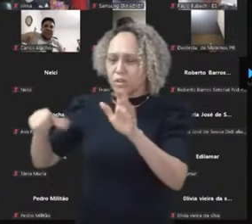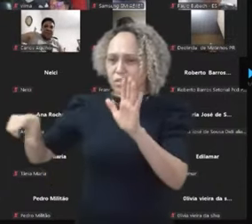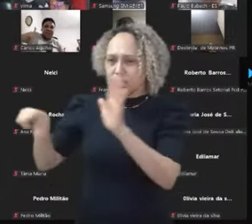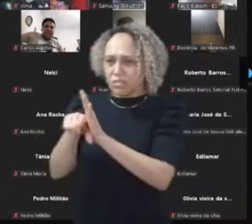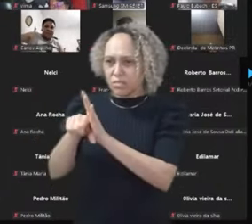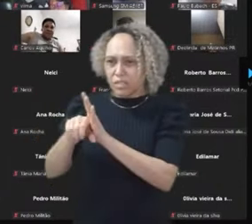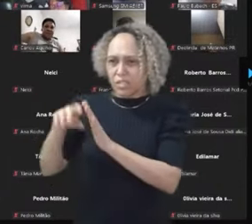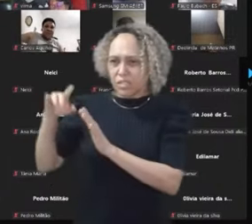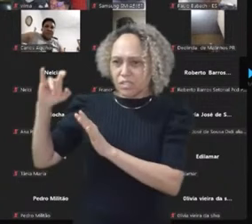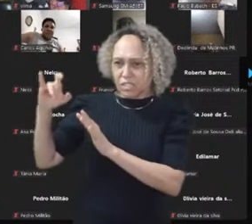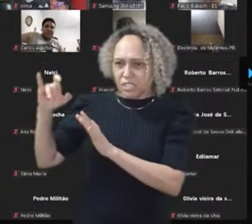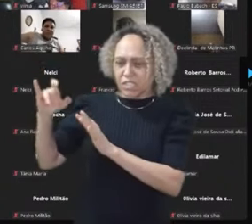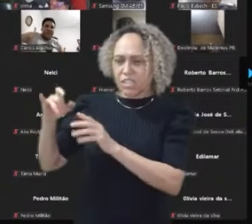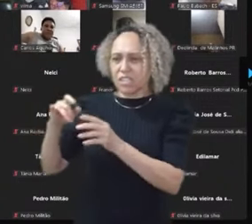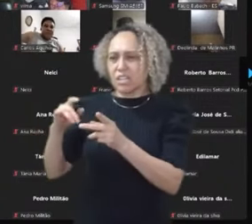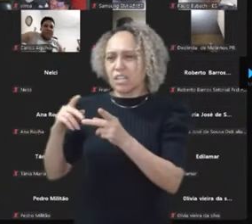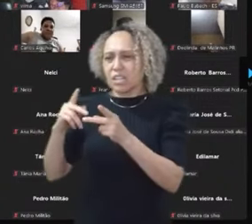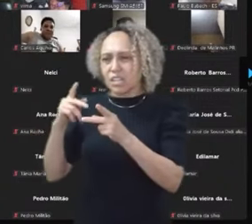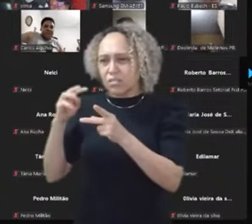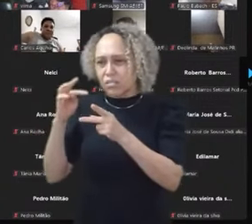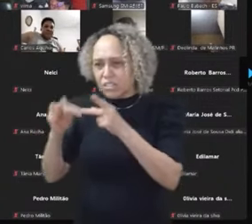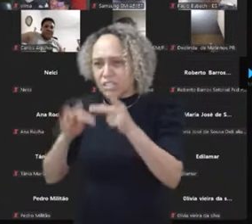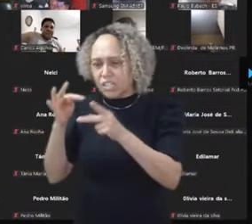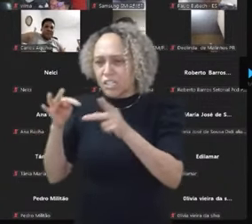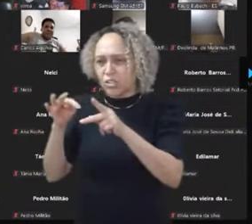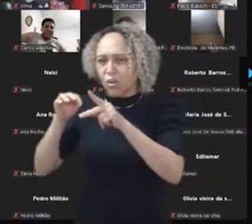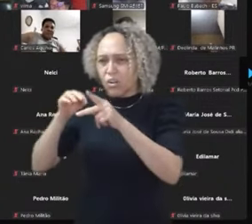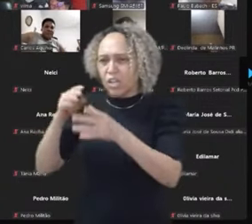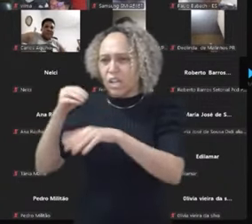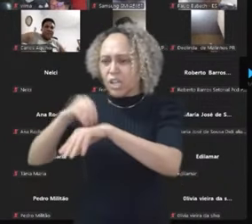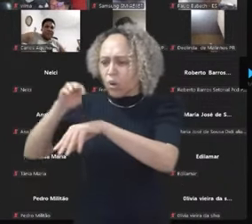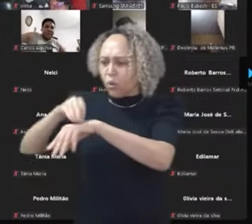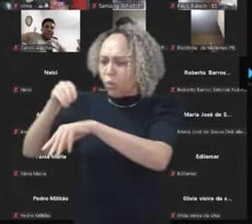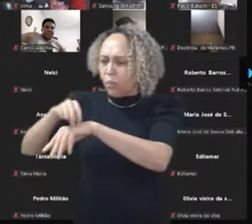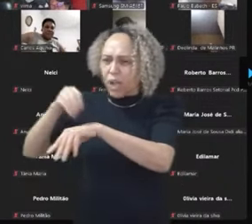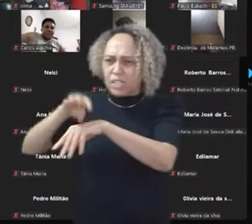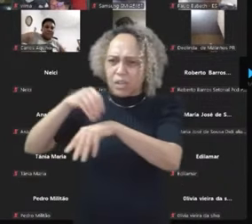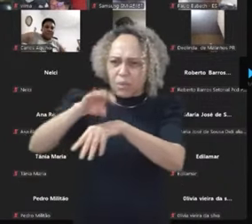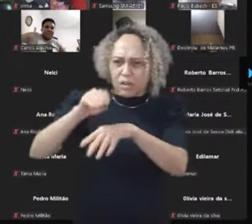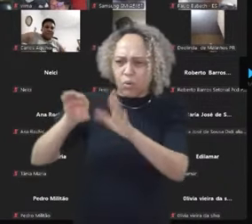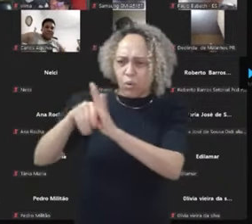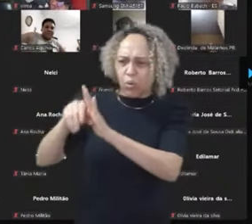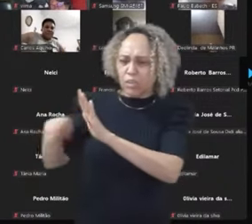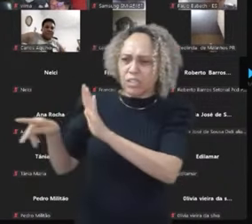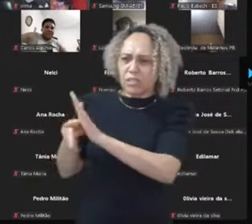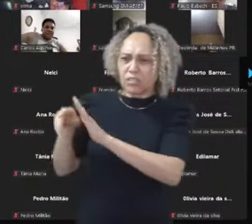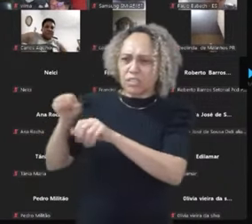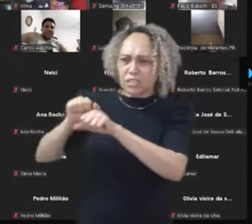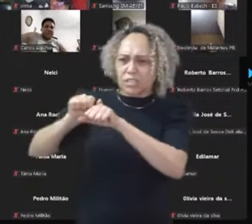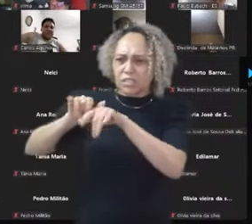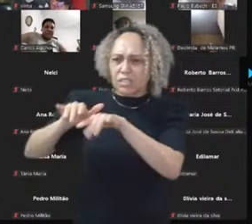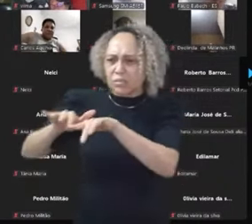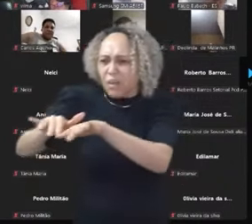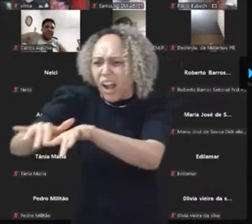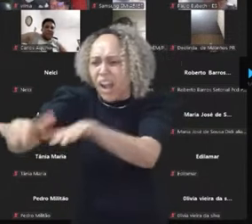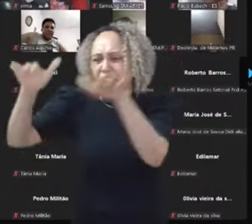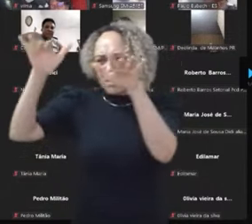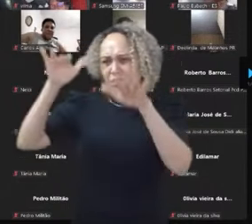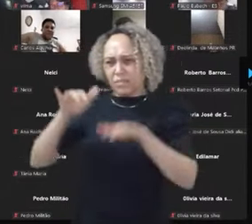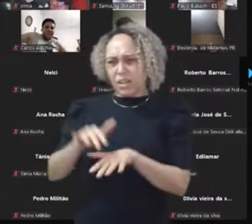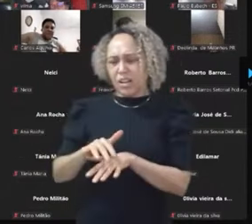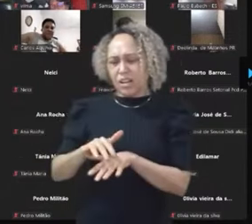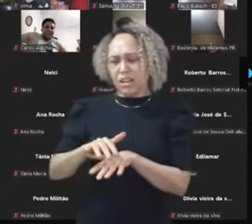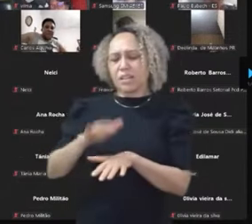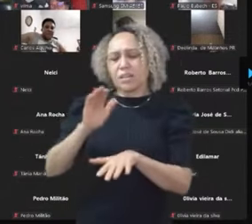Instagram, TikTok, etc, etc, vão lá e compartilham o conteúdo dele ali. Então ele fura a bolha e aí ele ganha mais